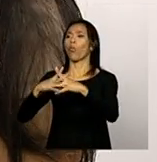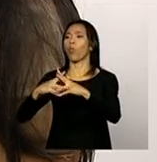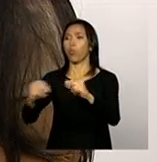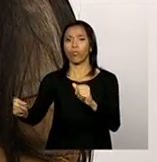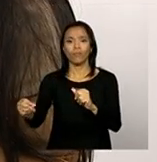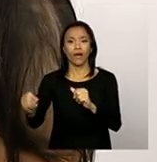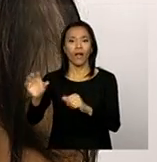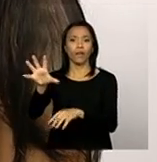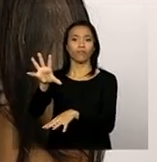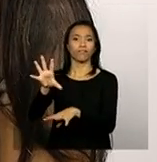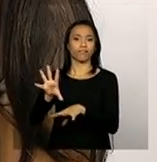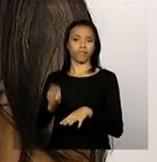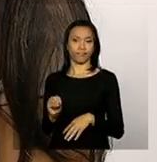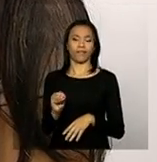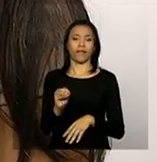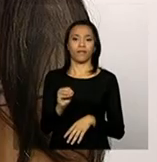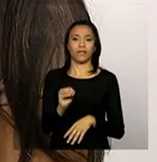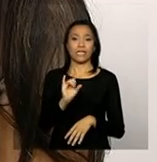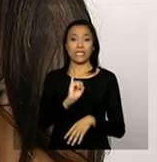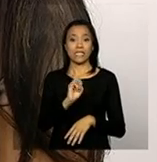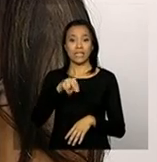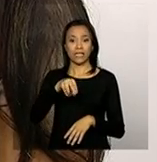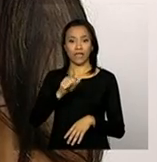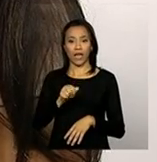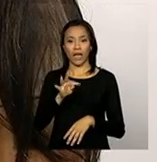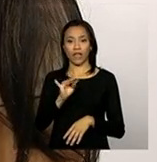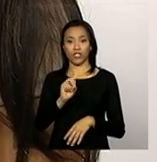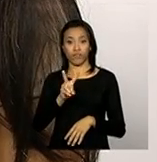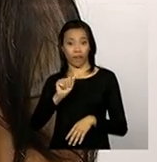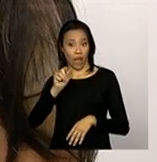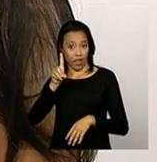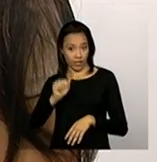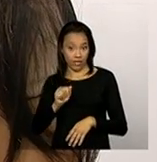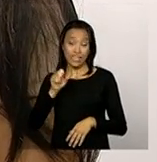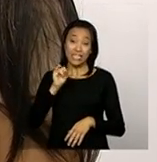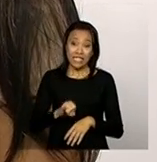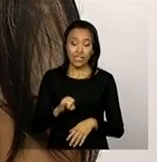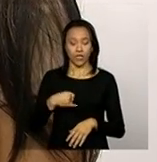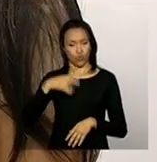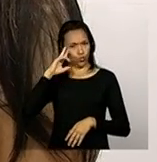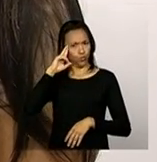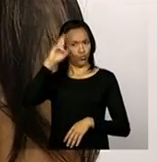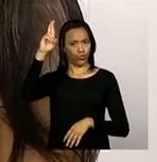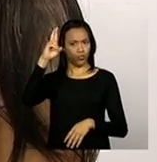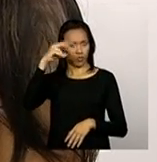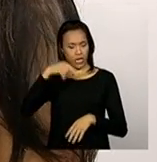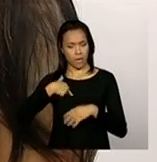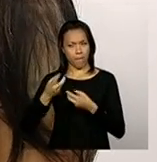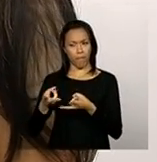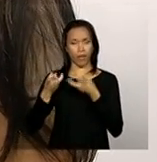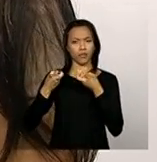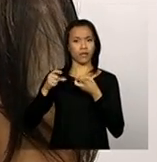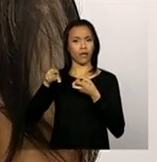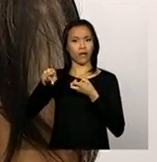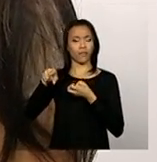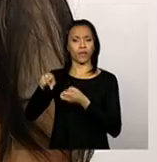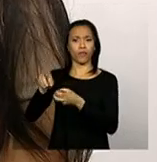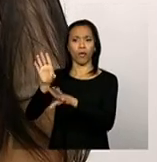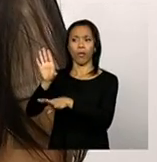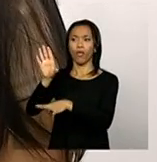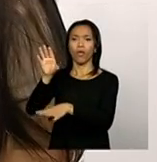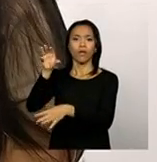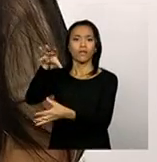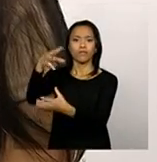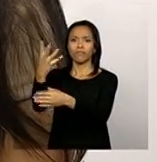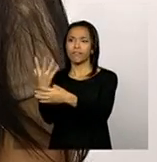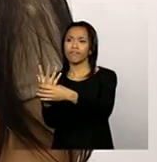inativada. Então, se o gestor percebe que a sua unidade foi, por algum motivo, inativada e ela não